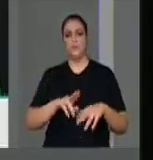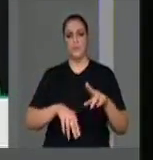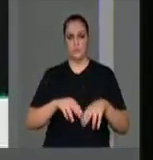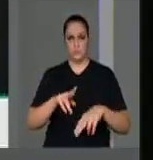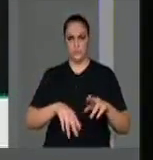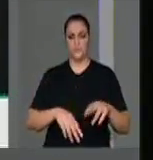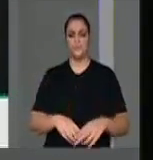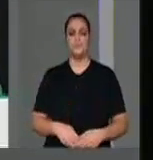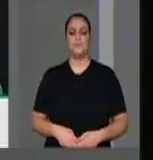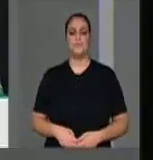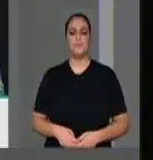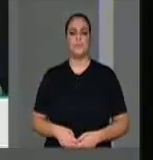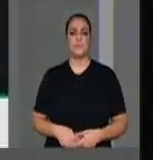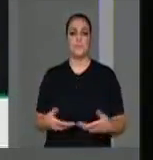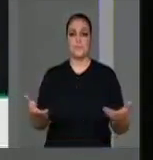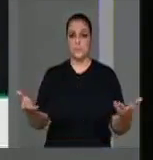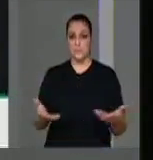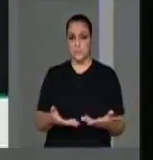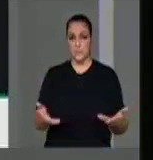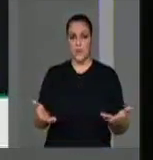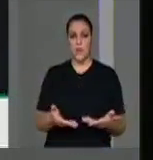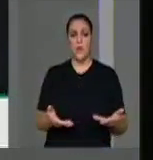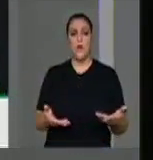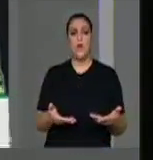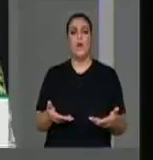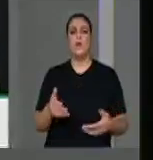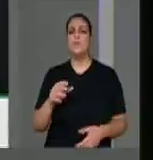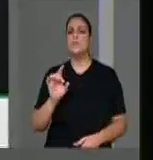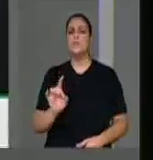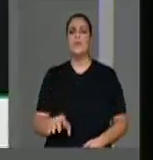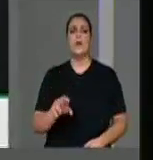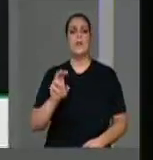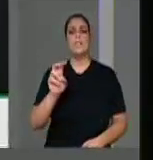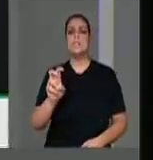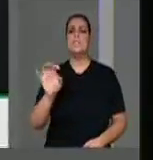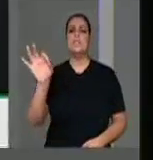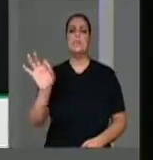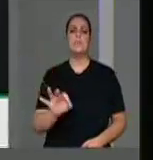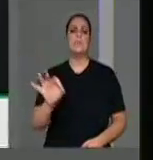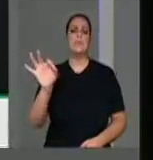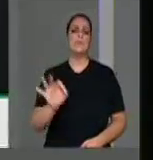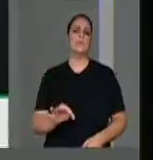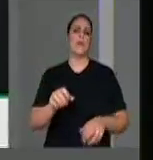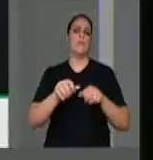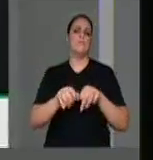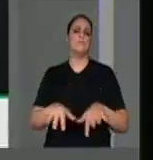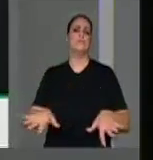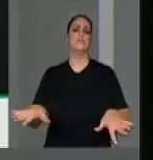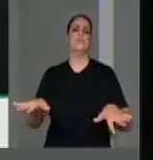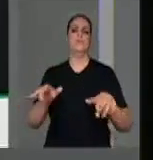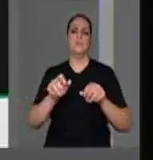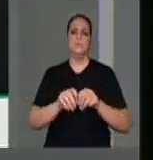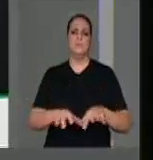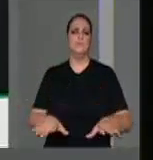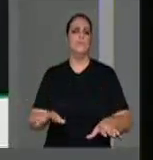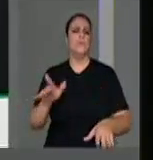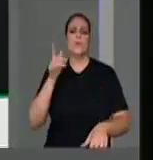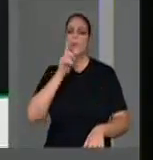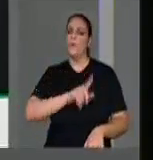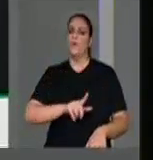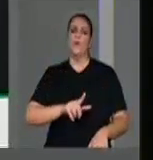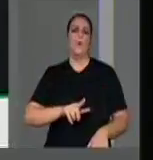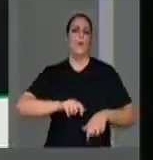religados. Agora, a rádio está operando só com 5% da capacidade e nem chega à